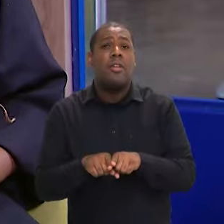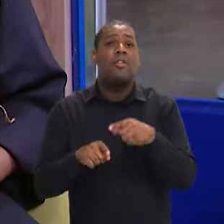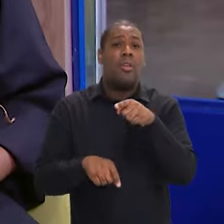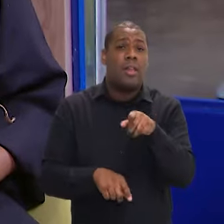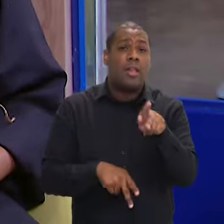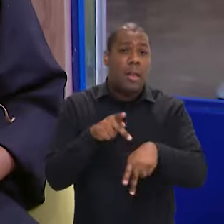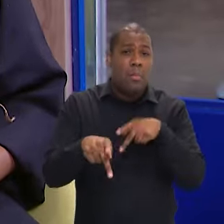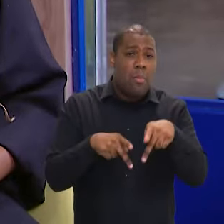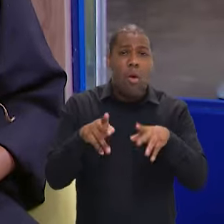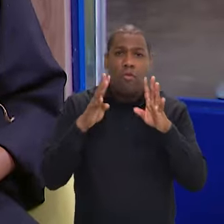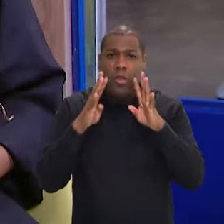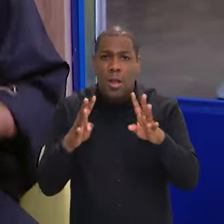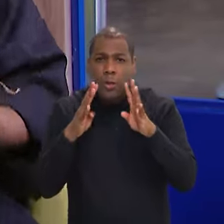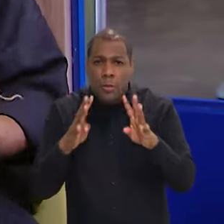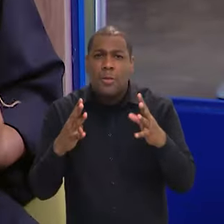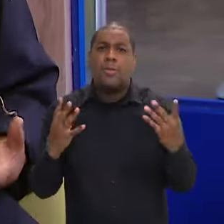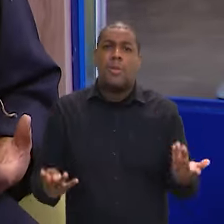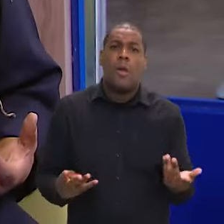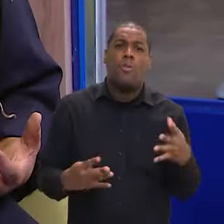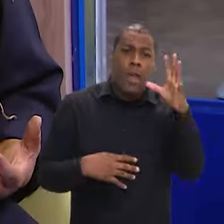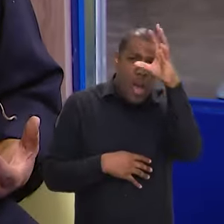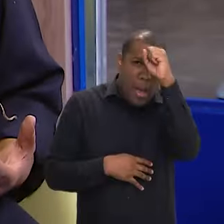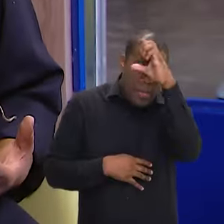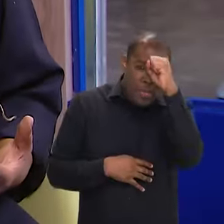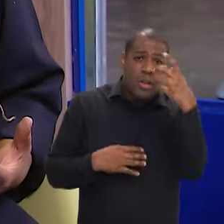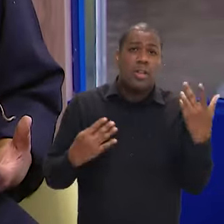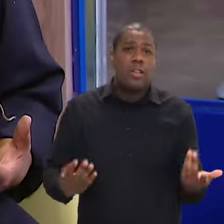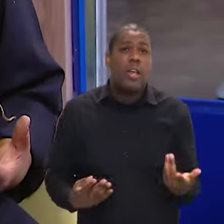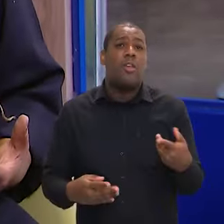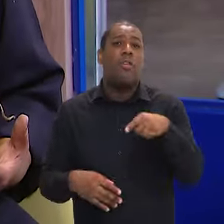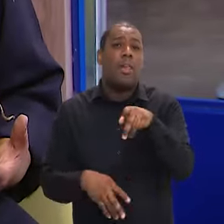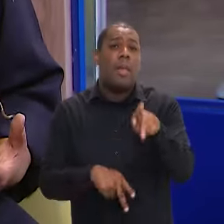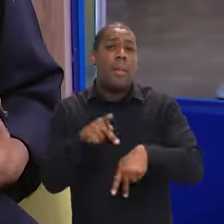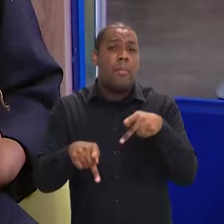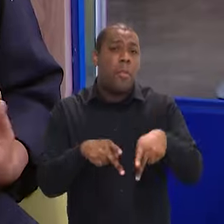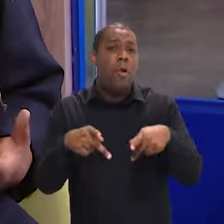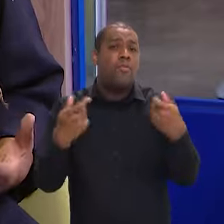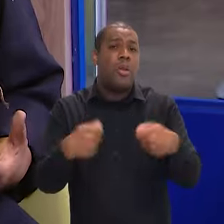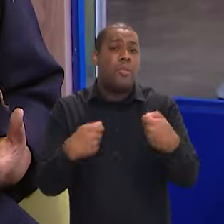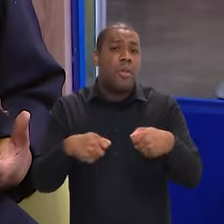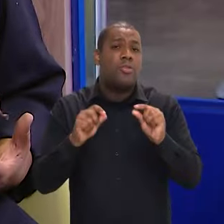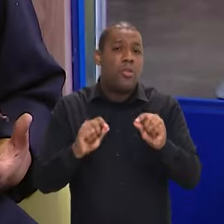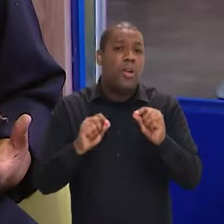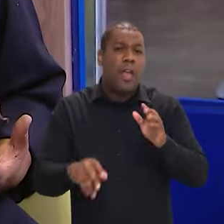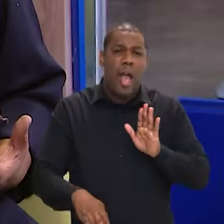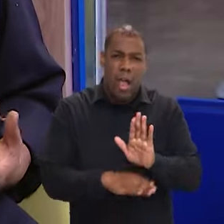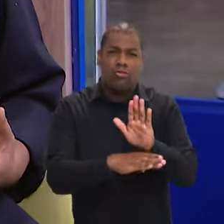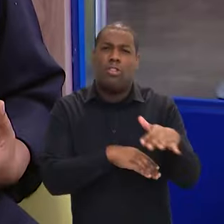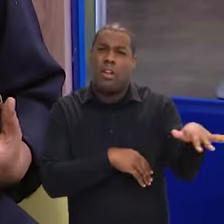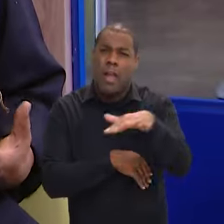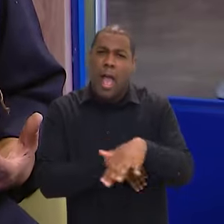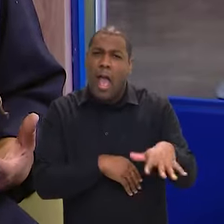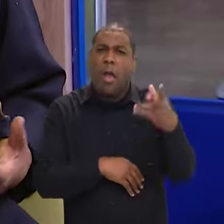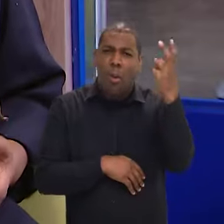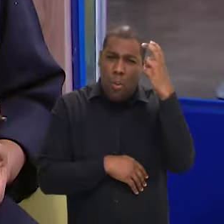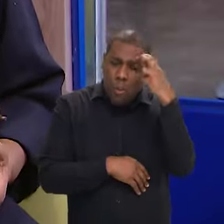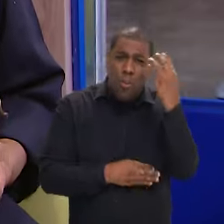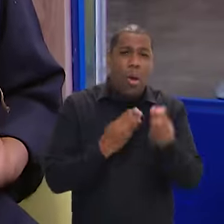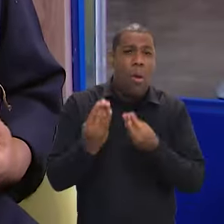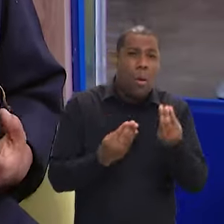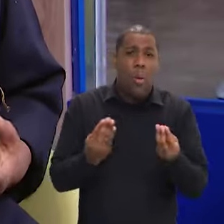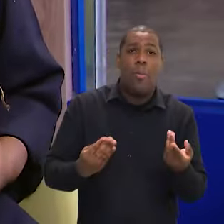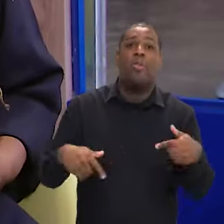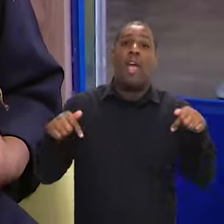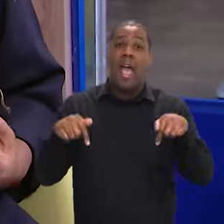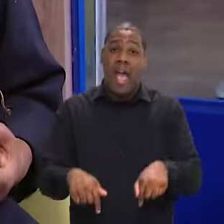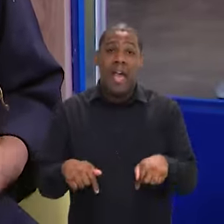estado de conferência que se consolida. E também uma festa da nossa democracia, não é? É o ambiente democrático, é o ambiente perfeito para